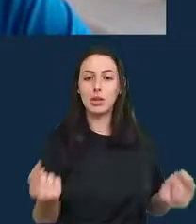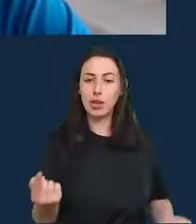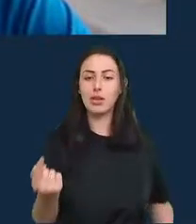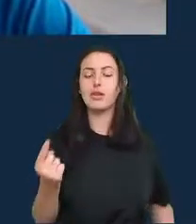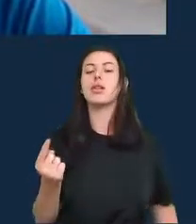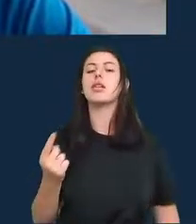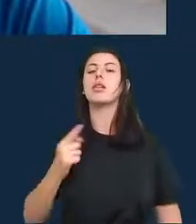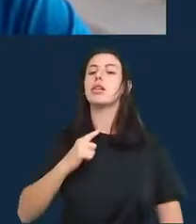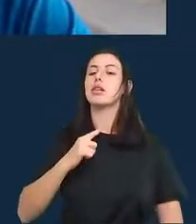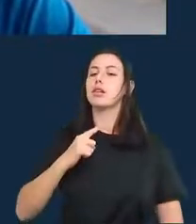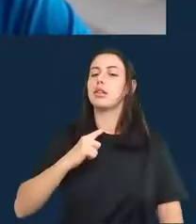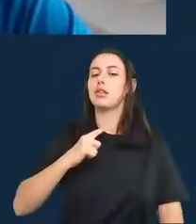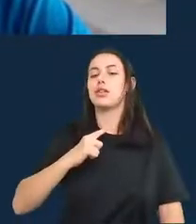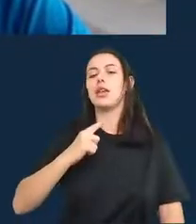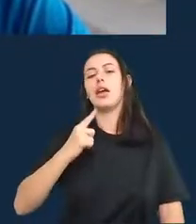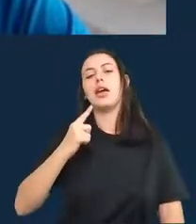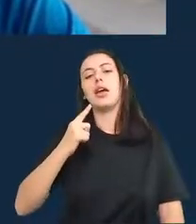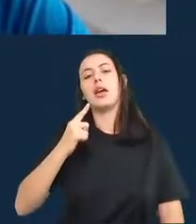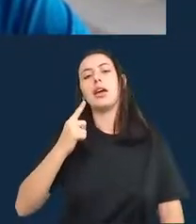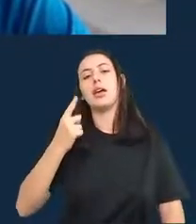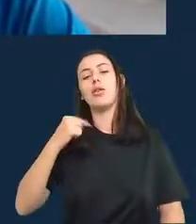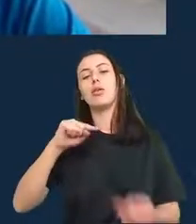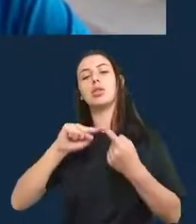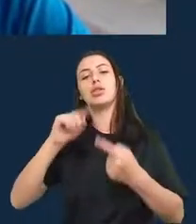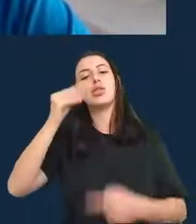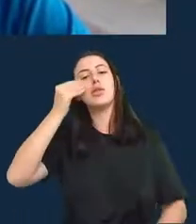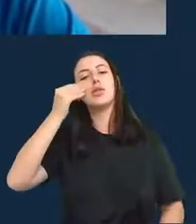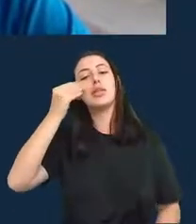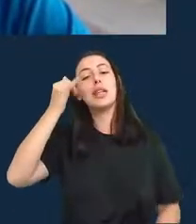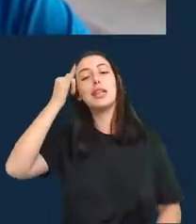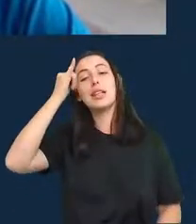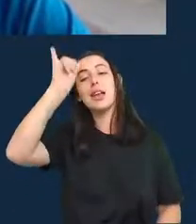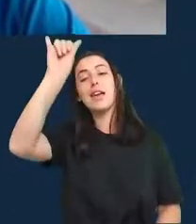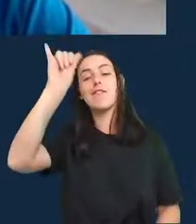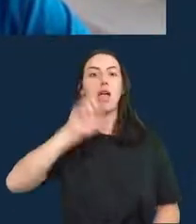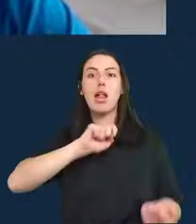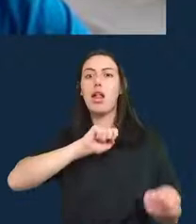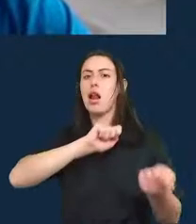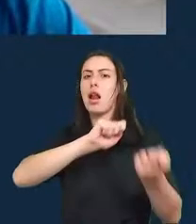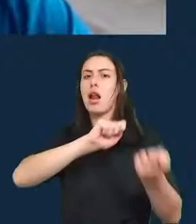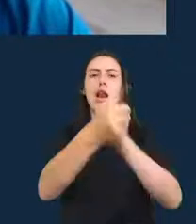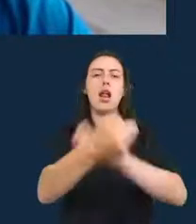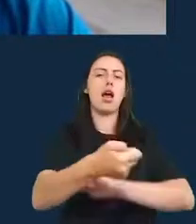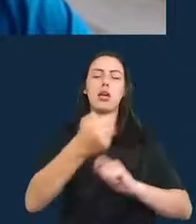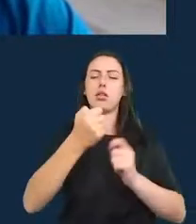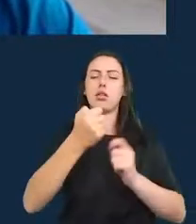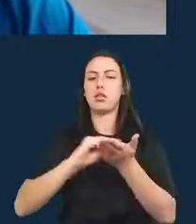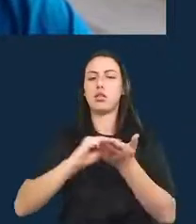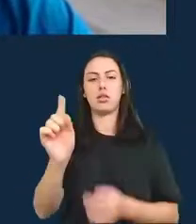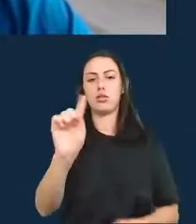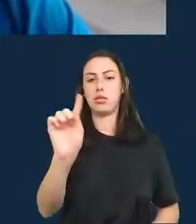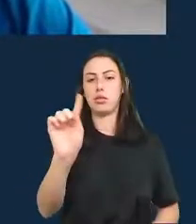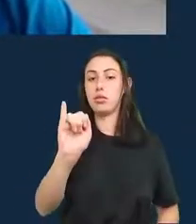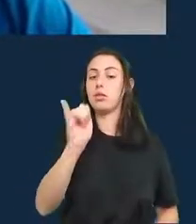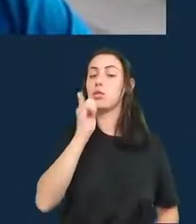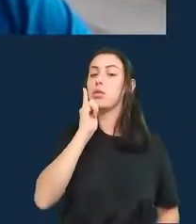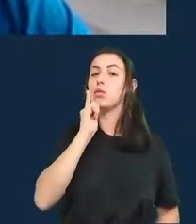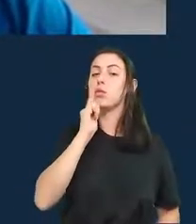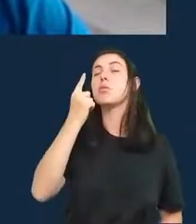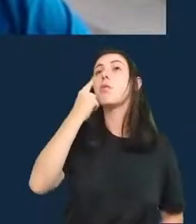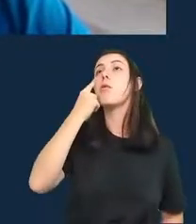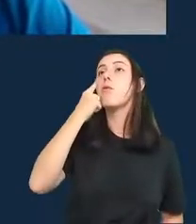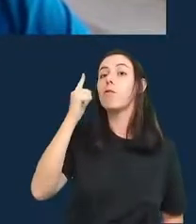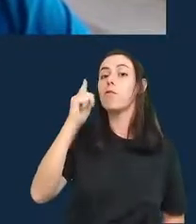tenta evitar uma super adequação nos dados que temos, ou seja, em geral, se a gente pegar, por exemplo, alguns dos